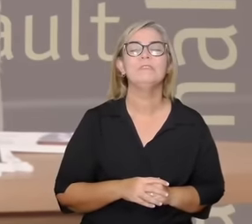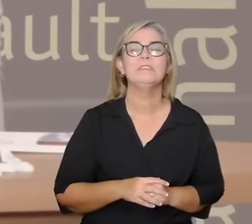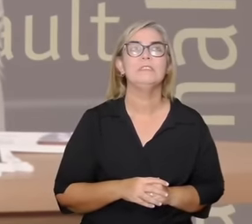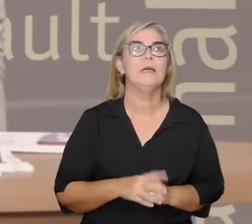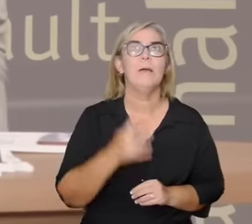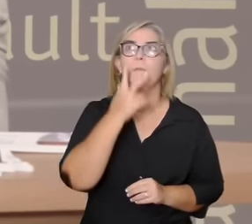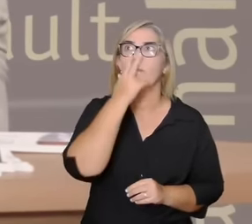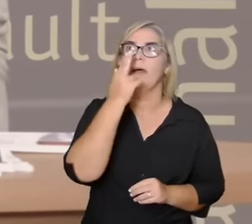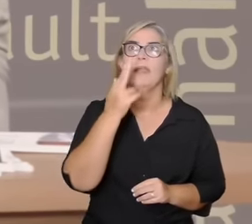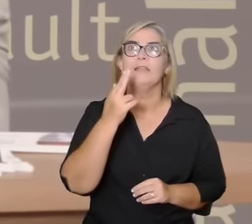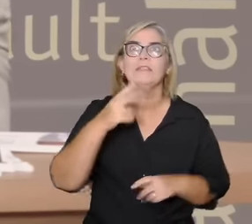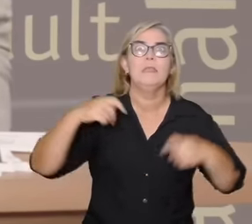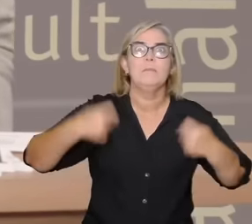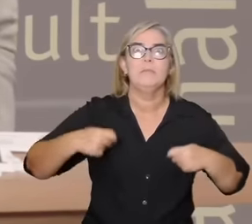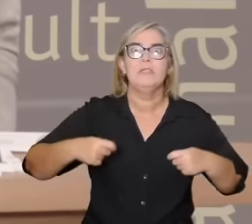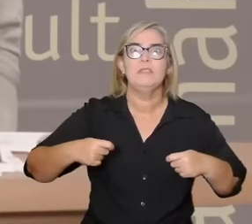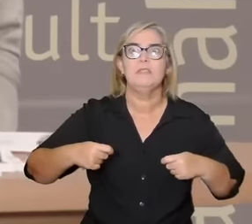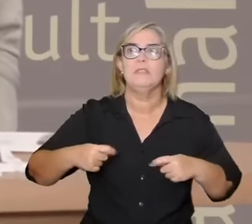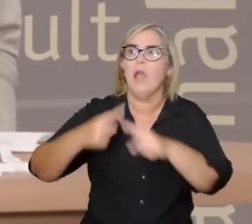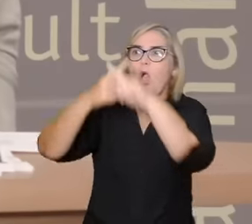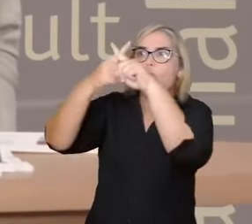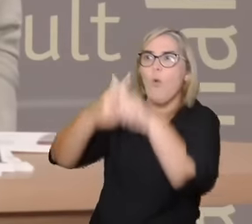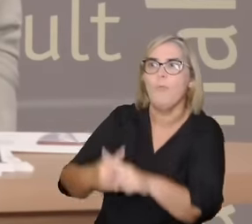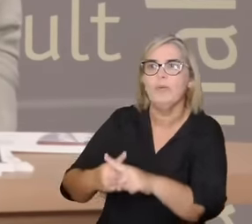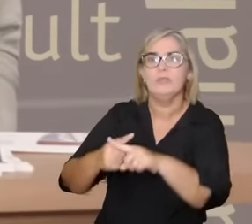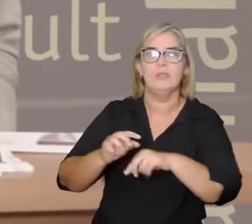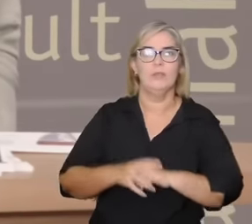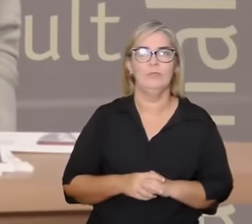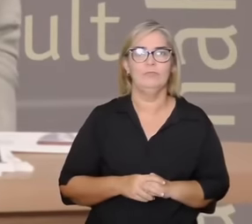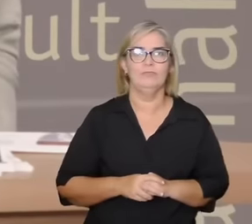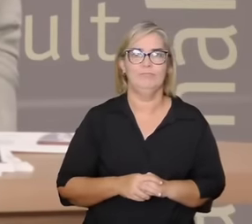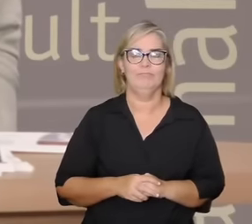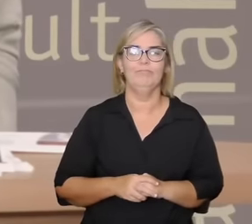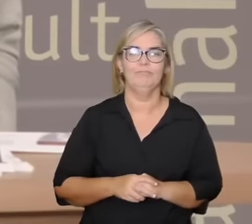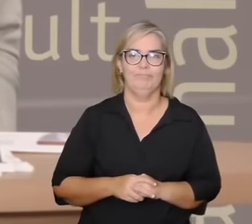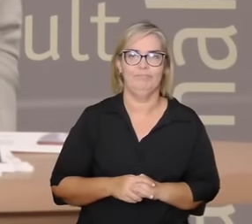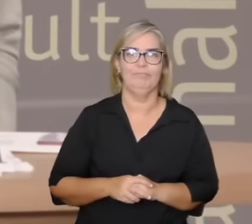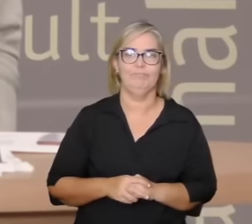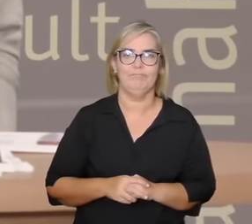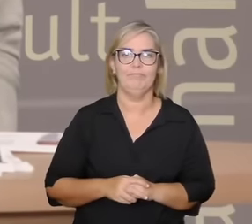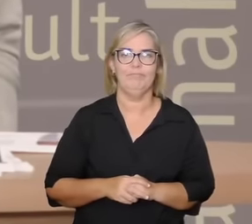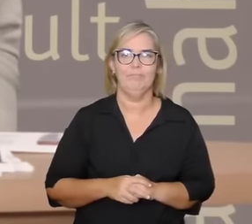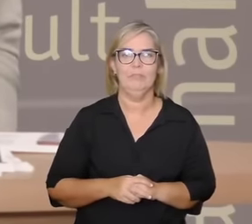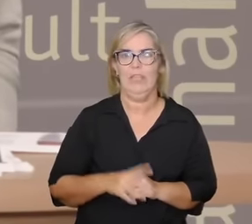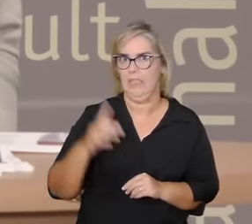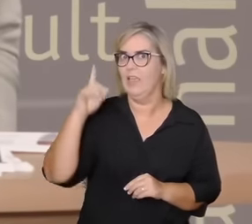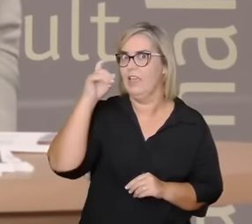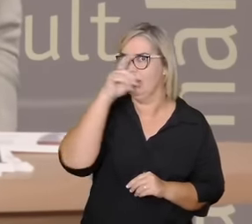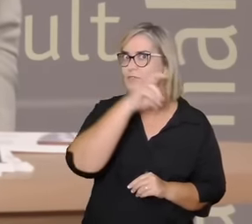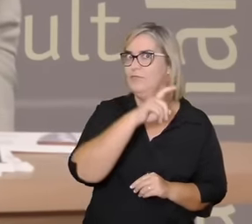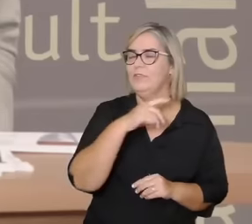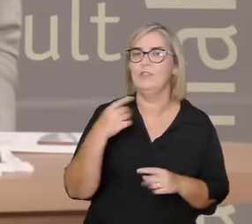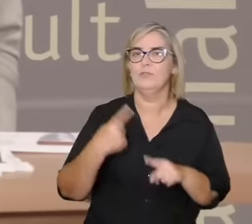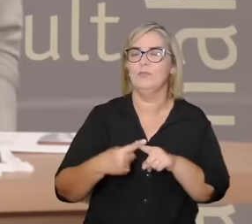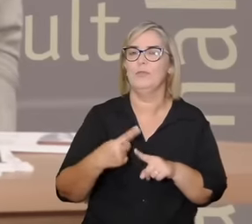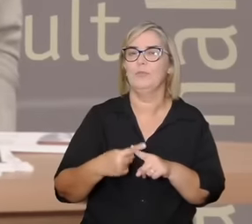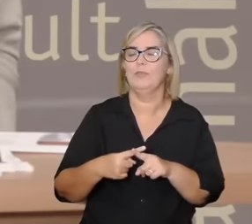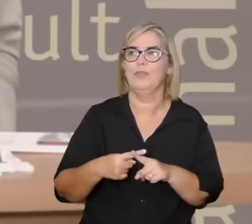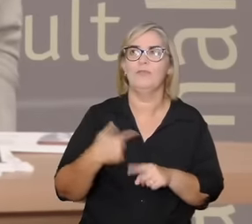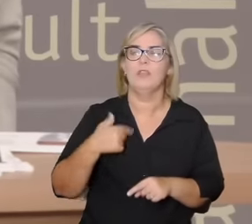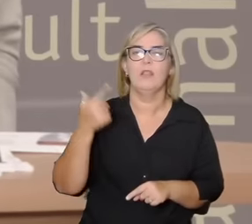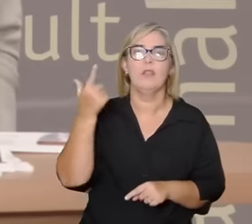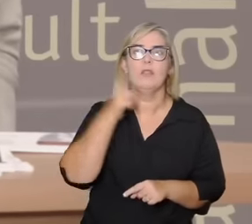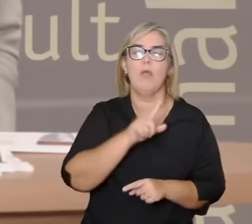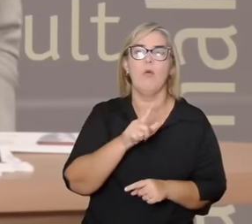competir é desvincular e aumentar a competição e fica difícil se entregar e se relacionar